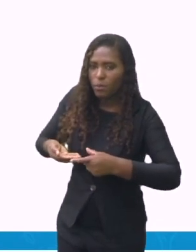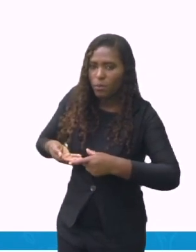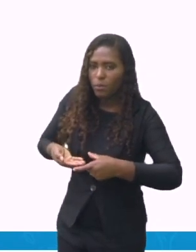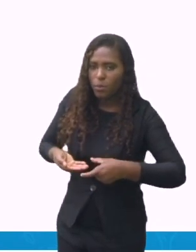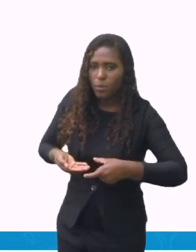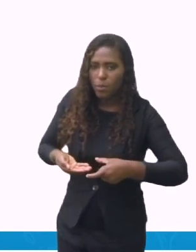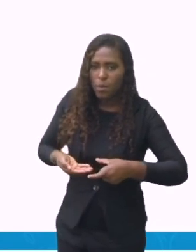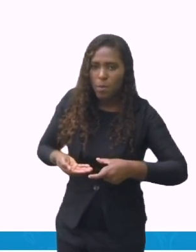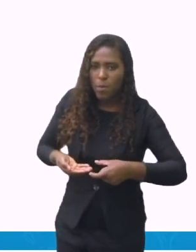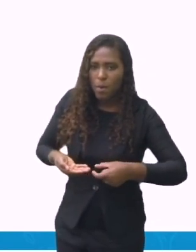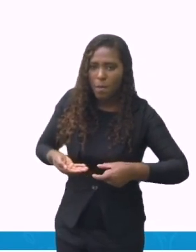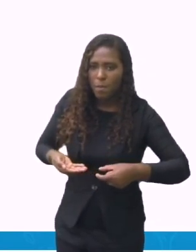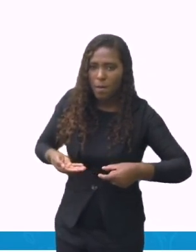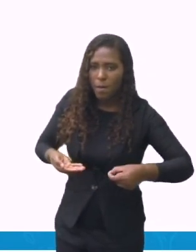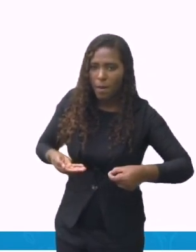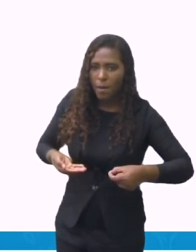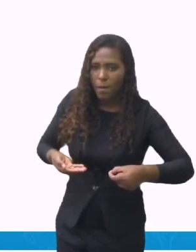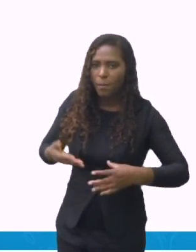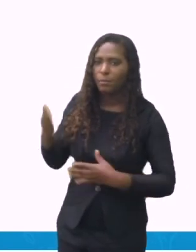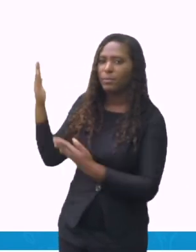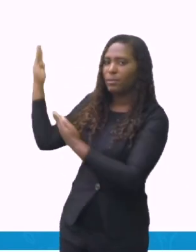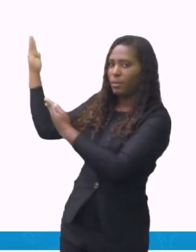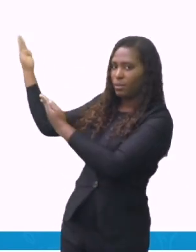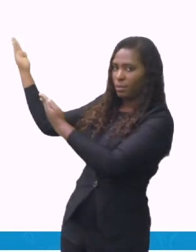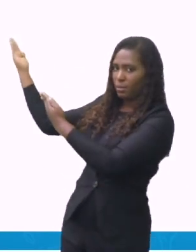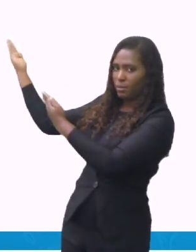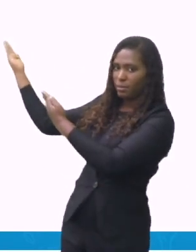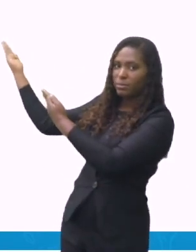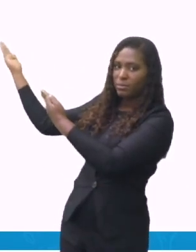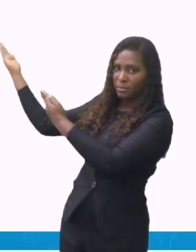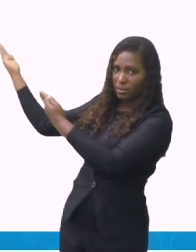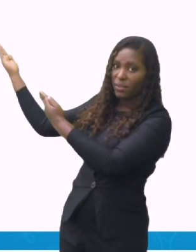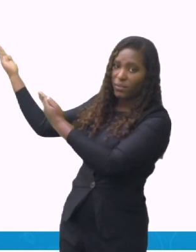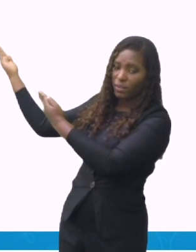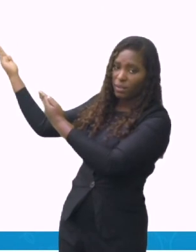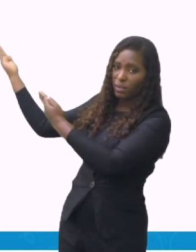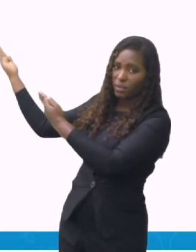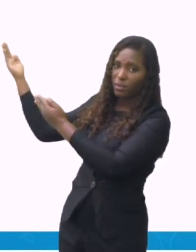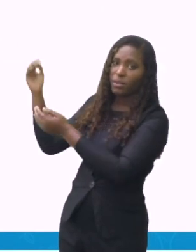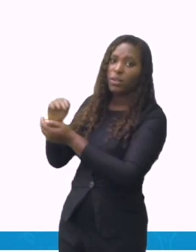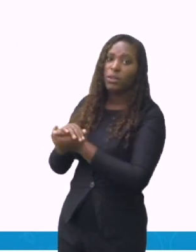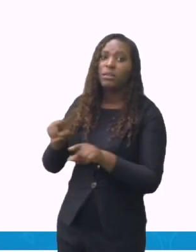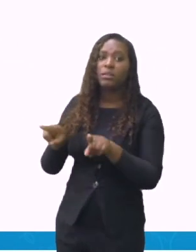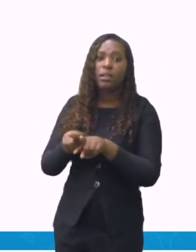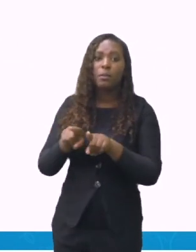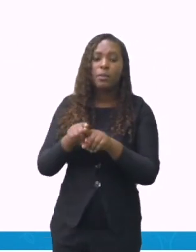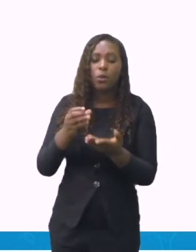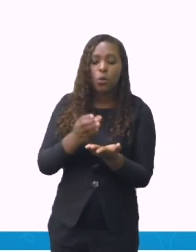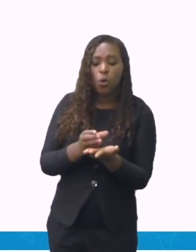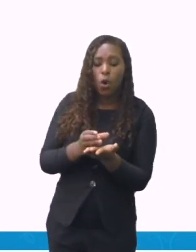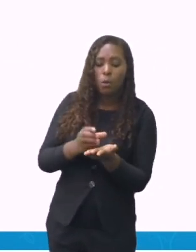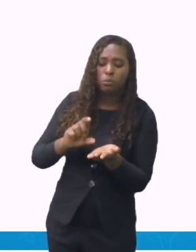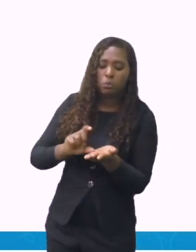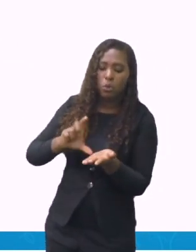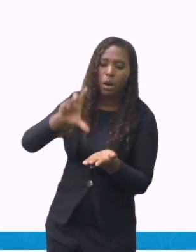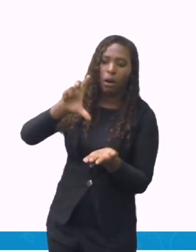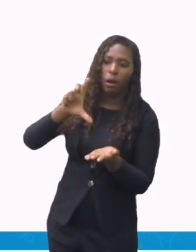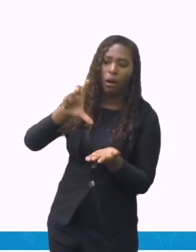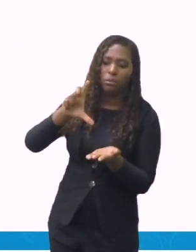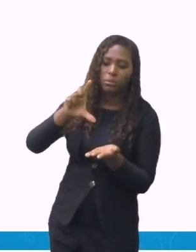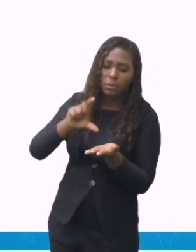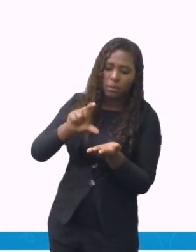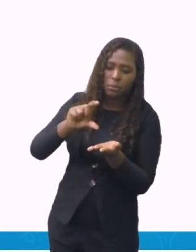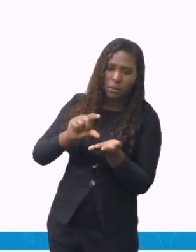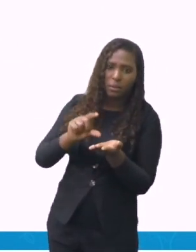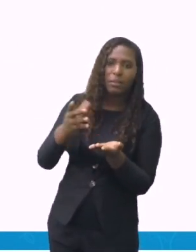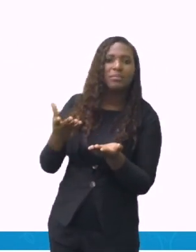copos diferentes. Se você usar um copo de requeijão, você precisa especificar na sua receita, por exemplo, um copo de requeijão. Olha os